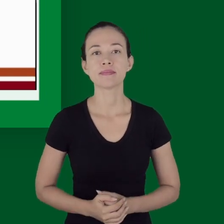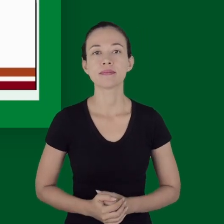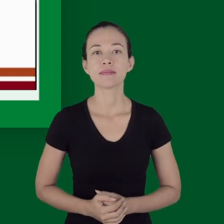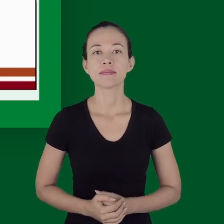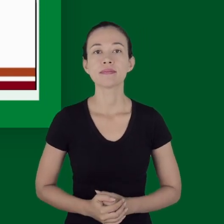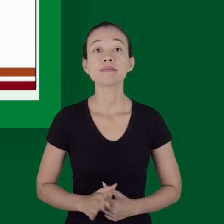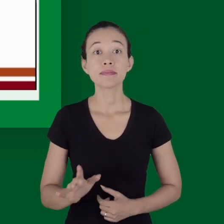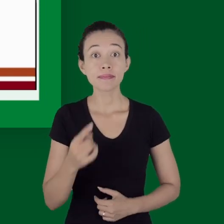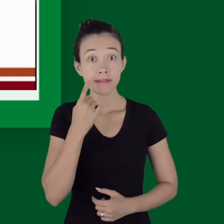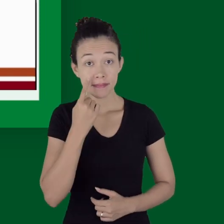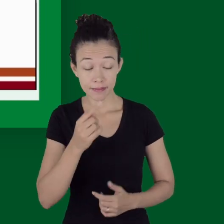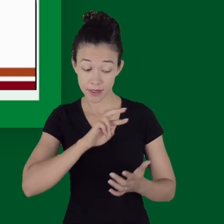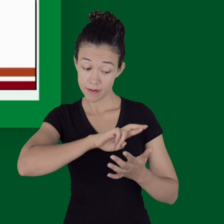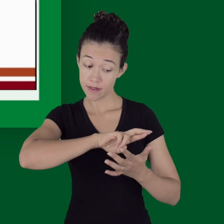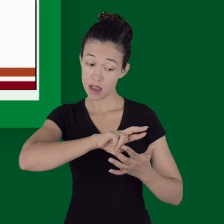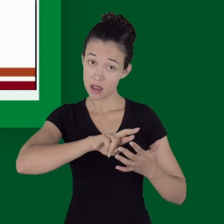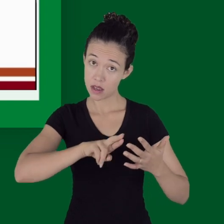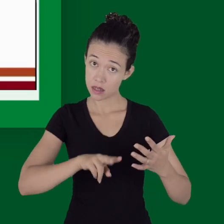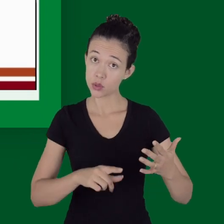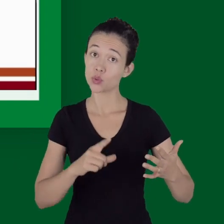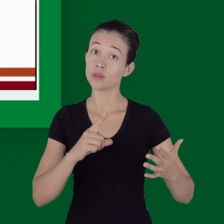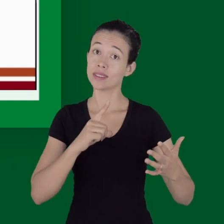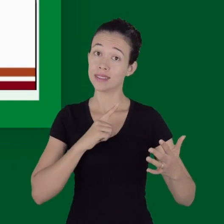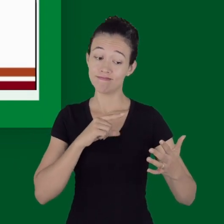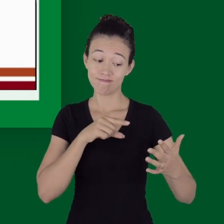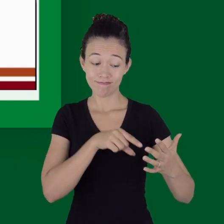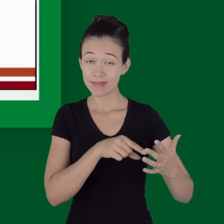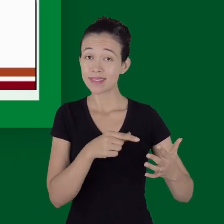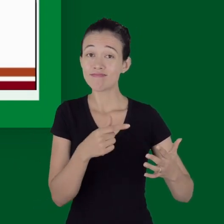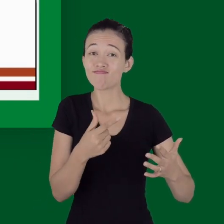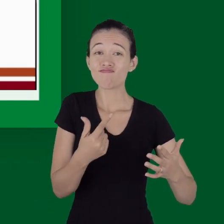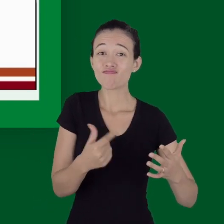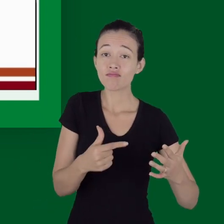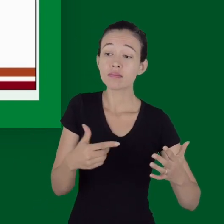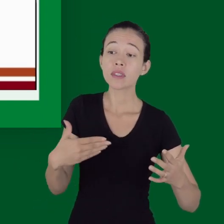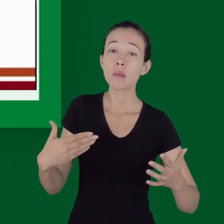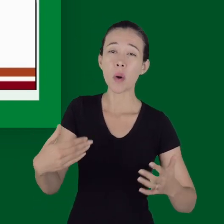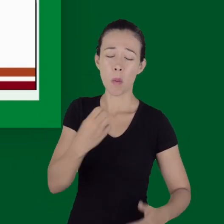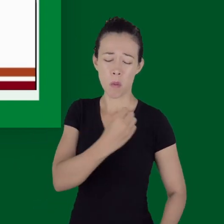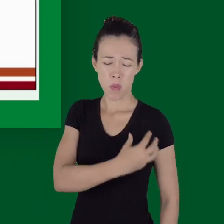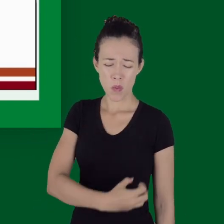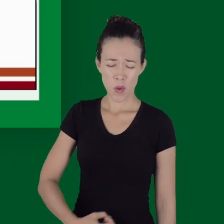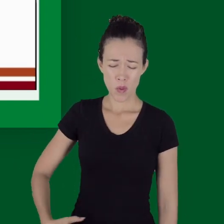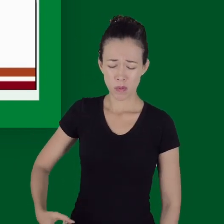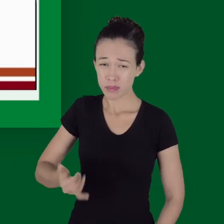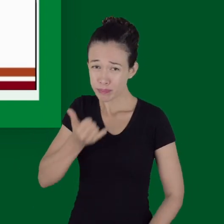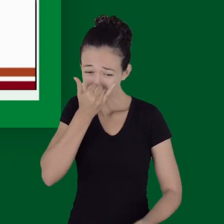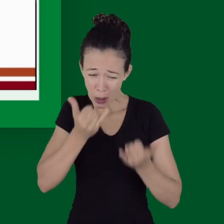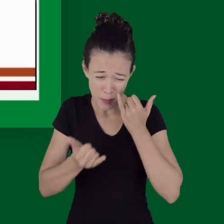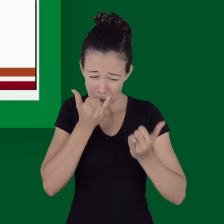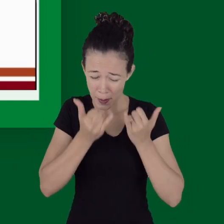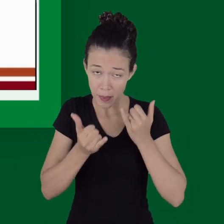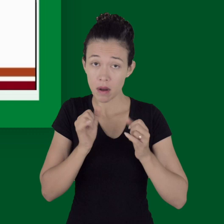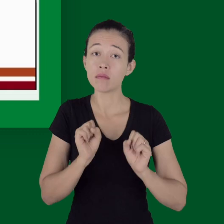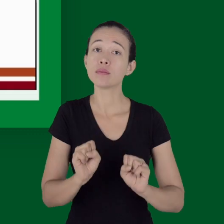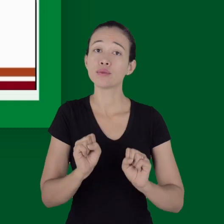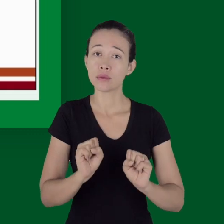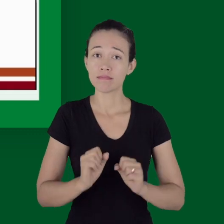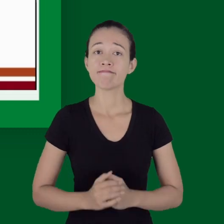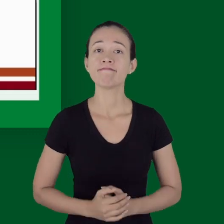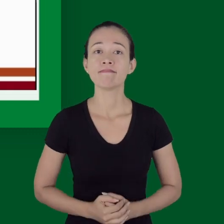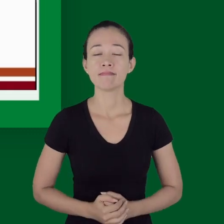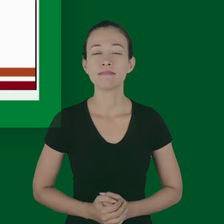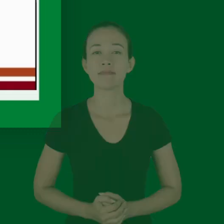conhecido por todos vocês. Mas é a partir da quebra do funcionamento dessa cadeia que surgem os danos